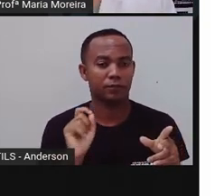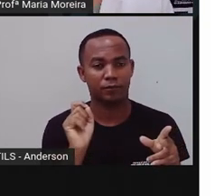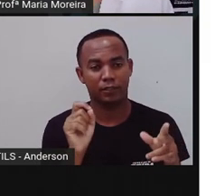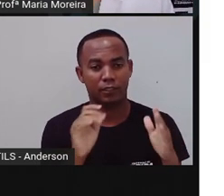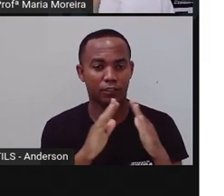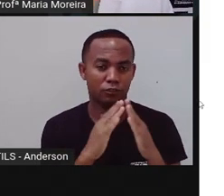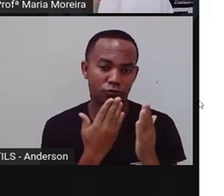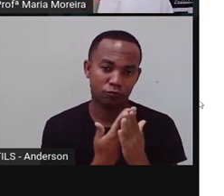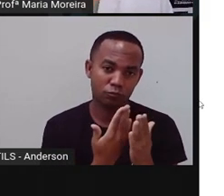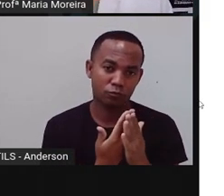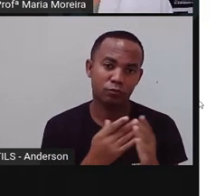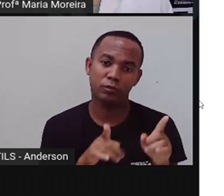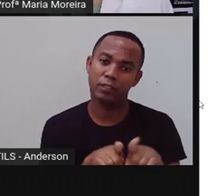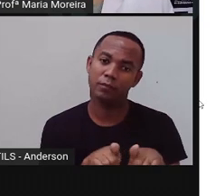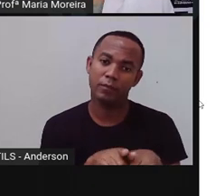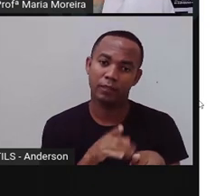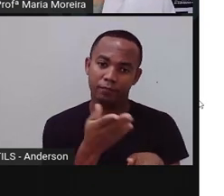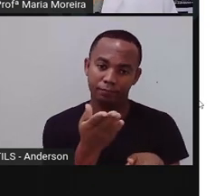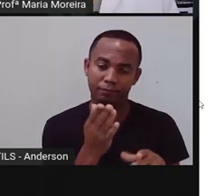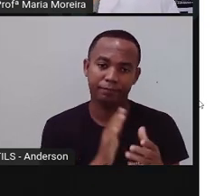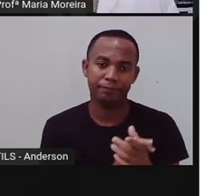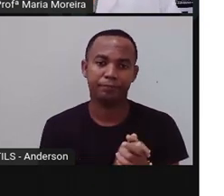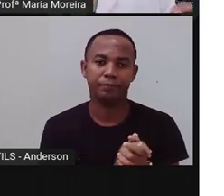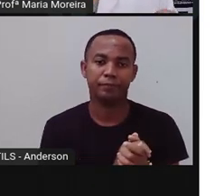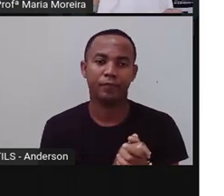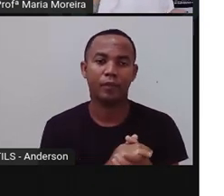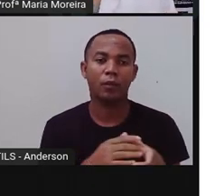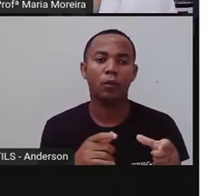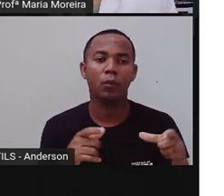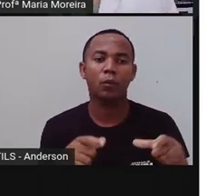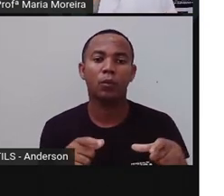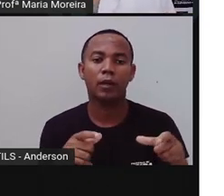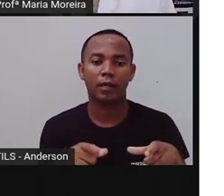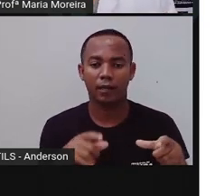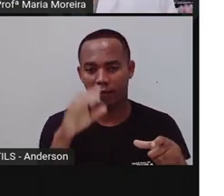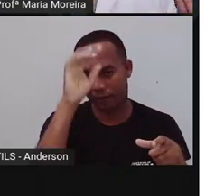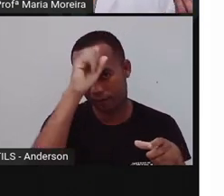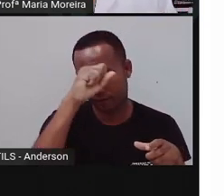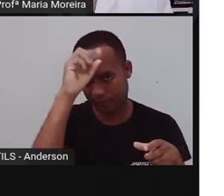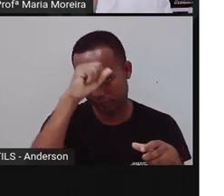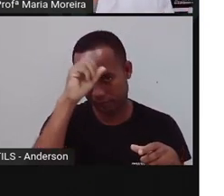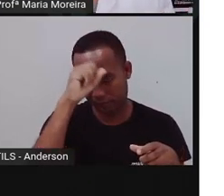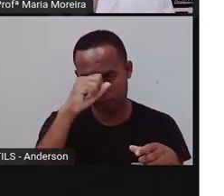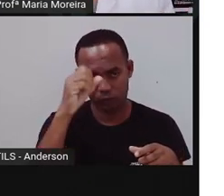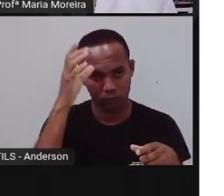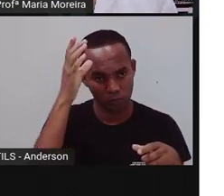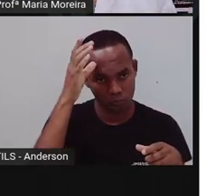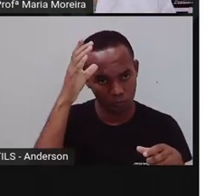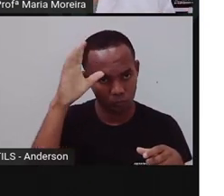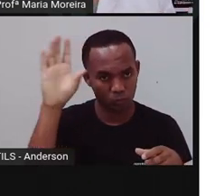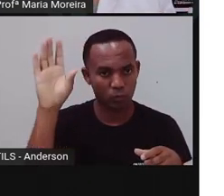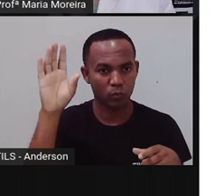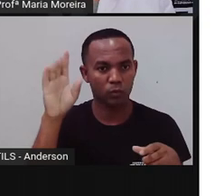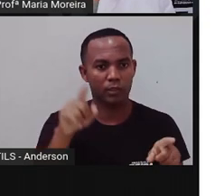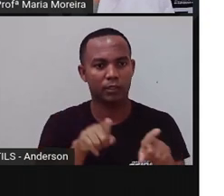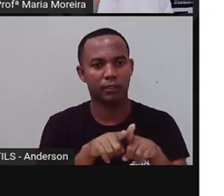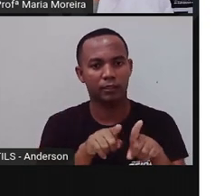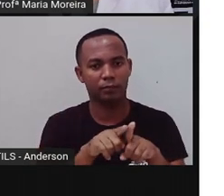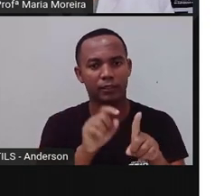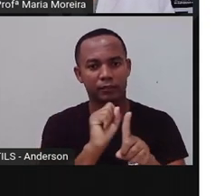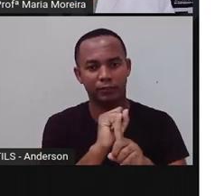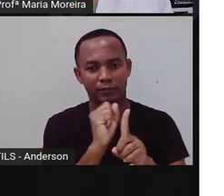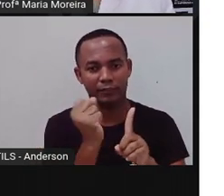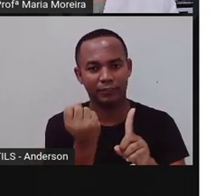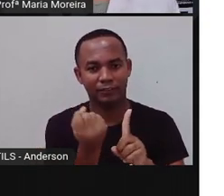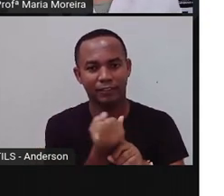a escola. Bom, é o lugar em que aprendemos sobre cultura e como a sociedade funciona.